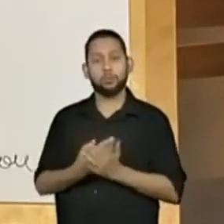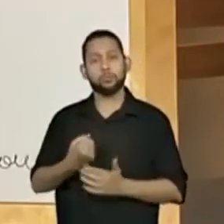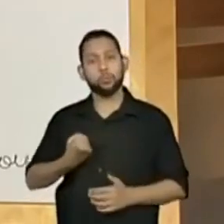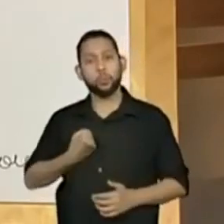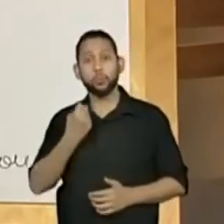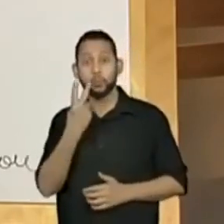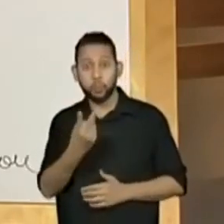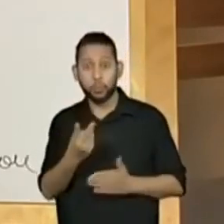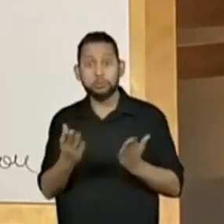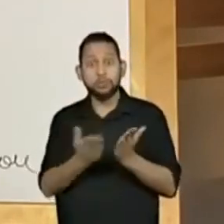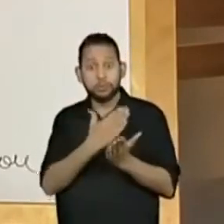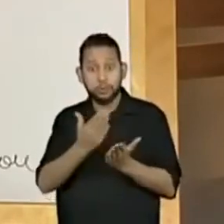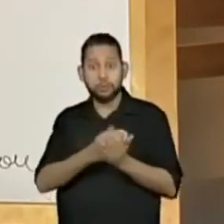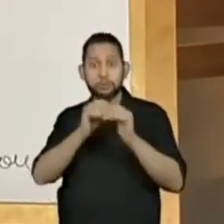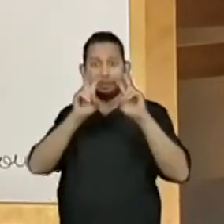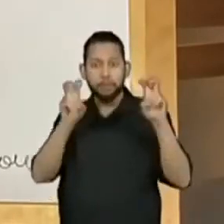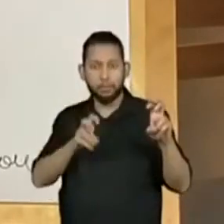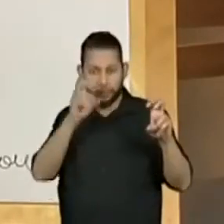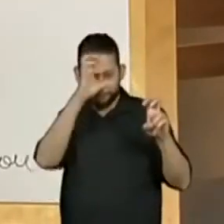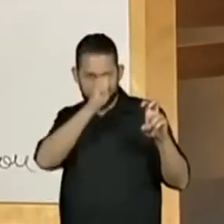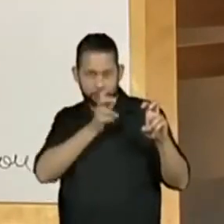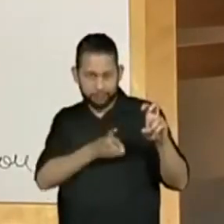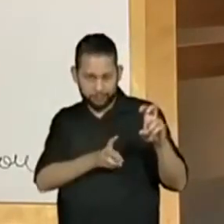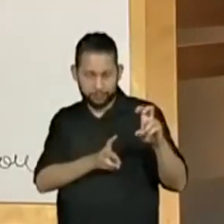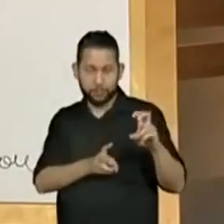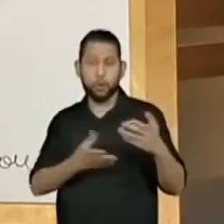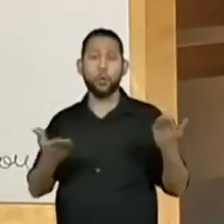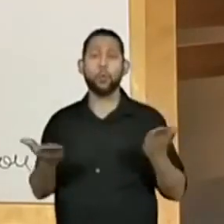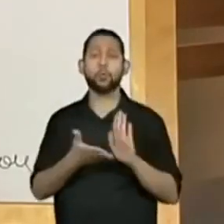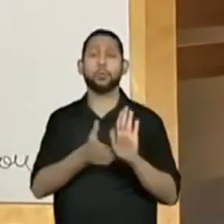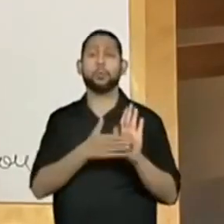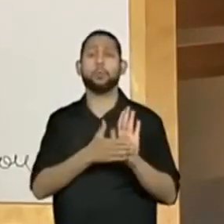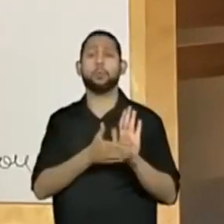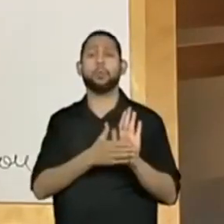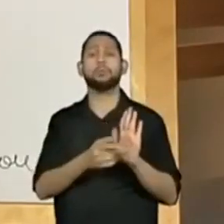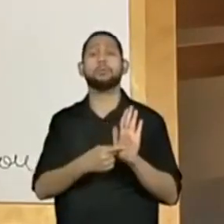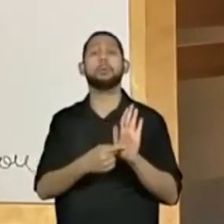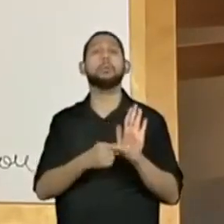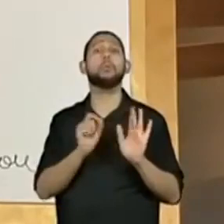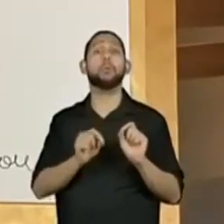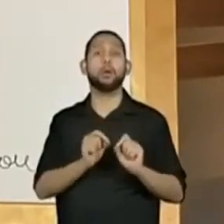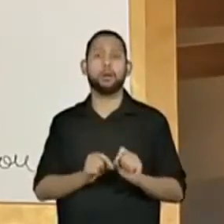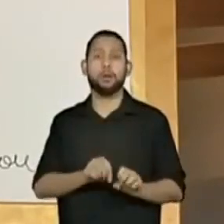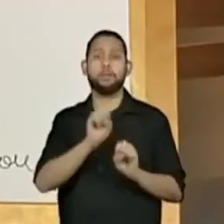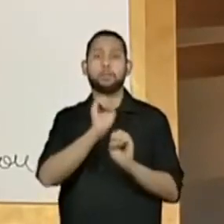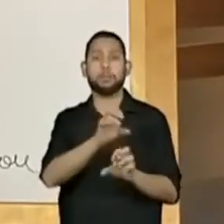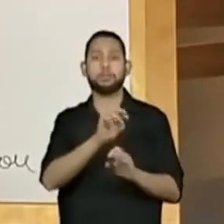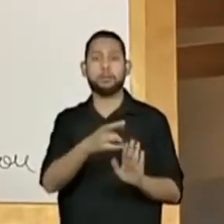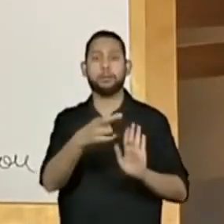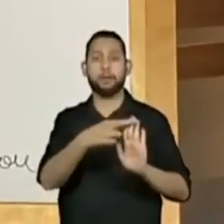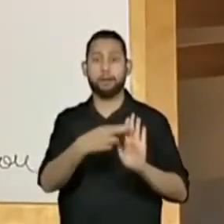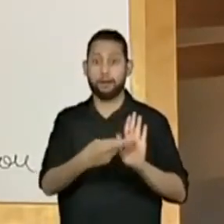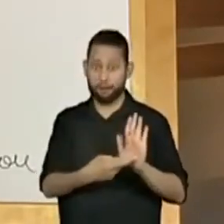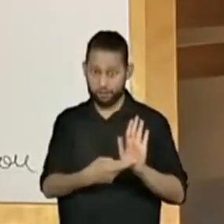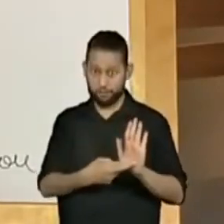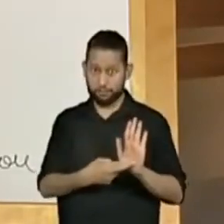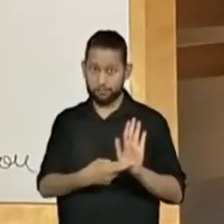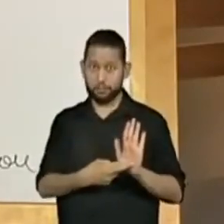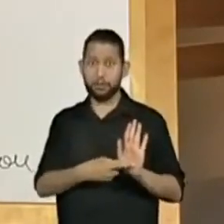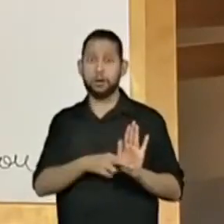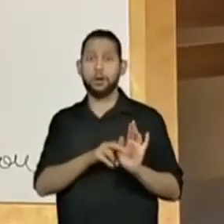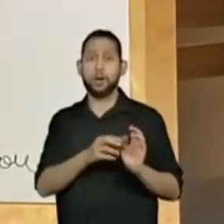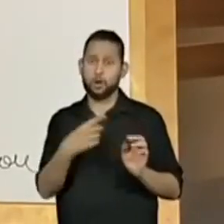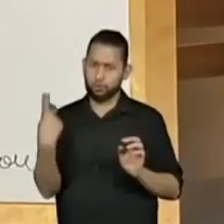Sempre. E hoje, qual é a proposta do nosso trabalho, turminha? Vocês vão ler regras junto com a professora, em